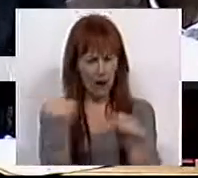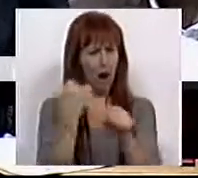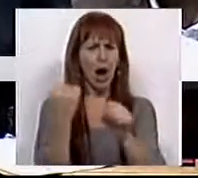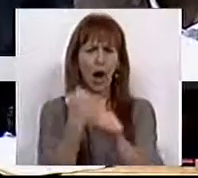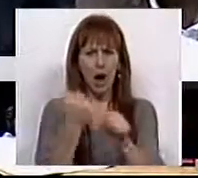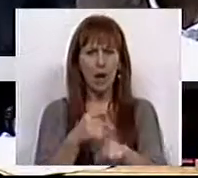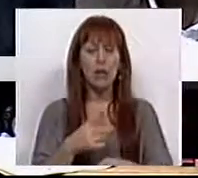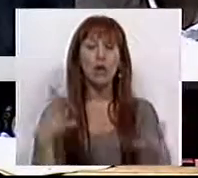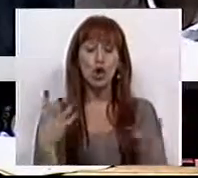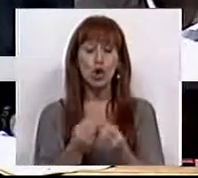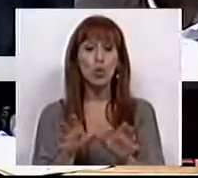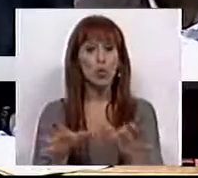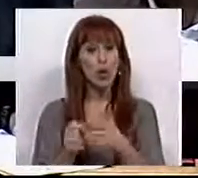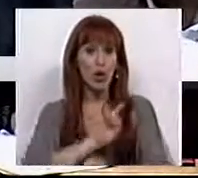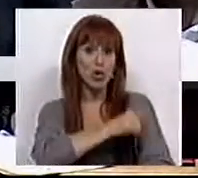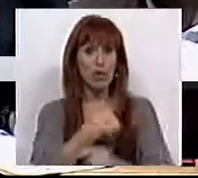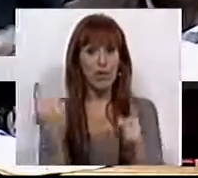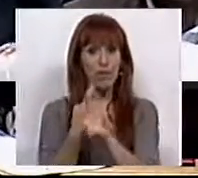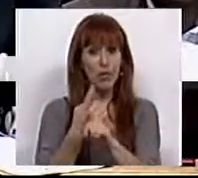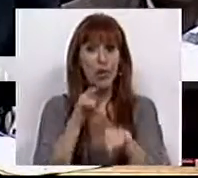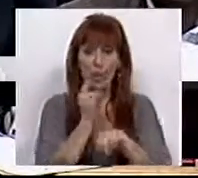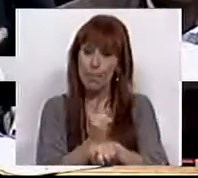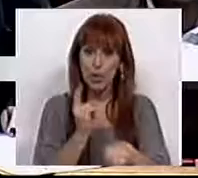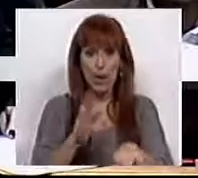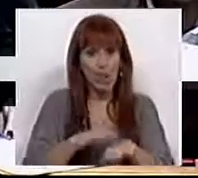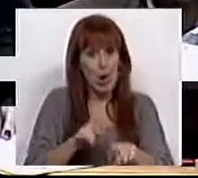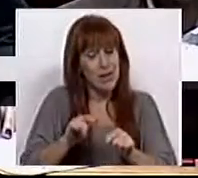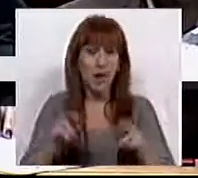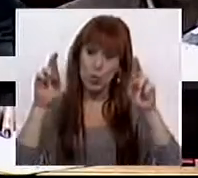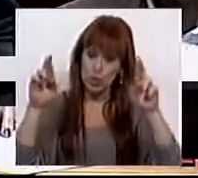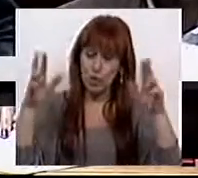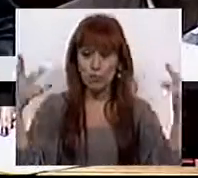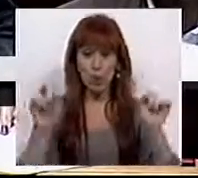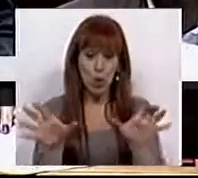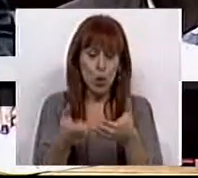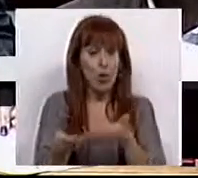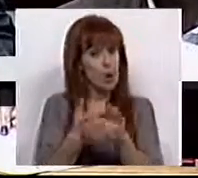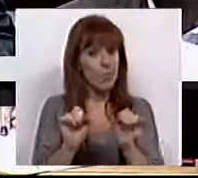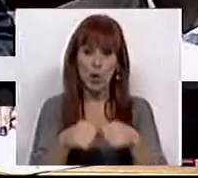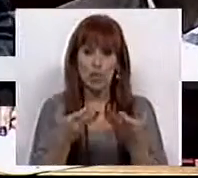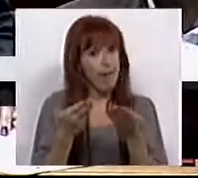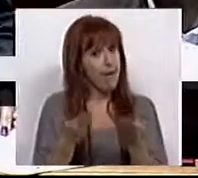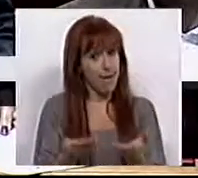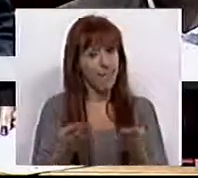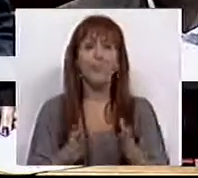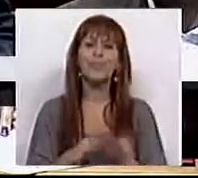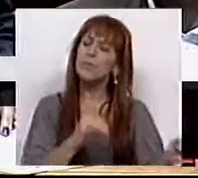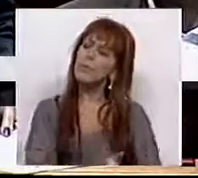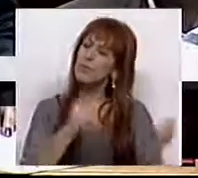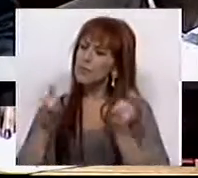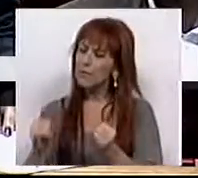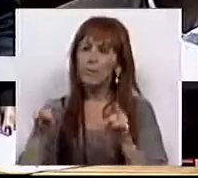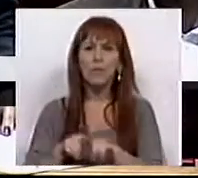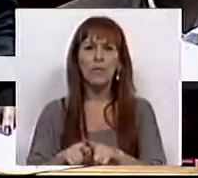ativa, junto dos órgãos de soberania, porque é esse mesmo o desidrato do Conselho Económico e Social. Por outro